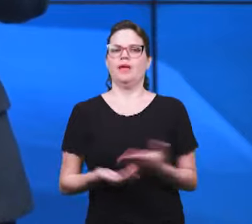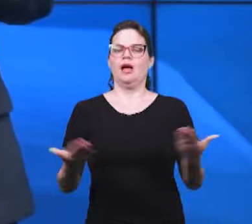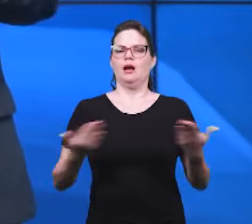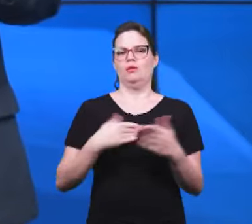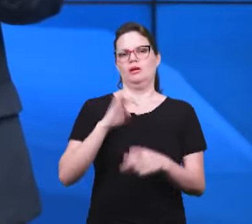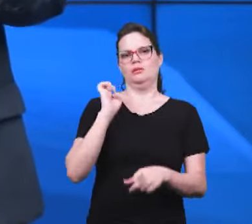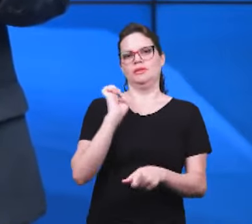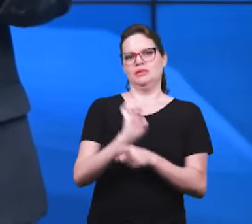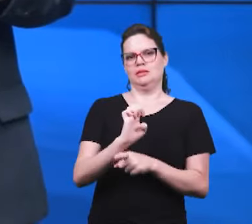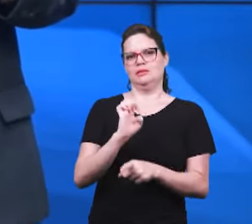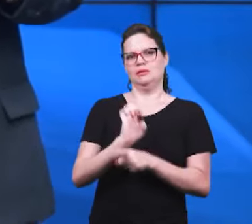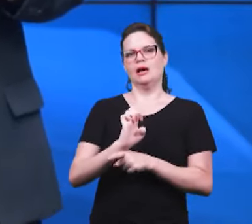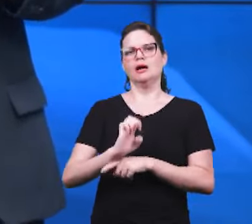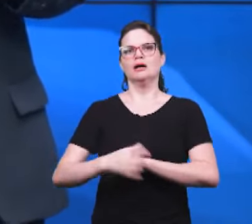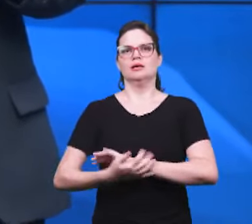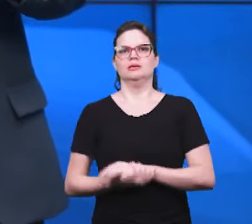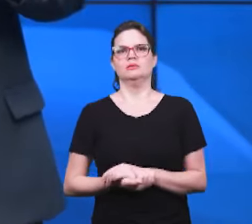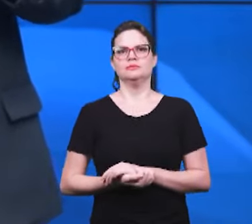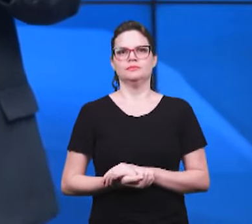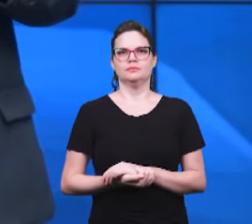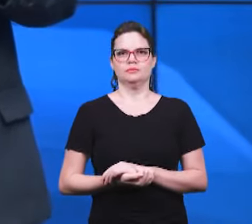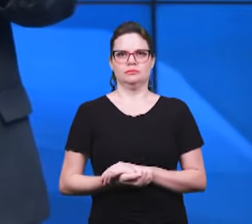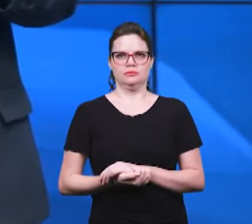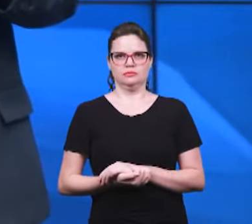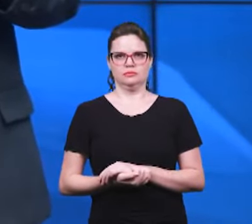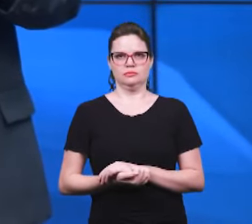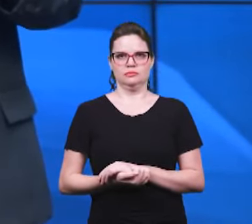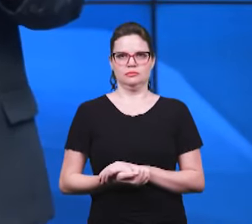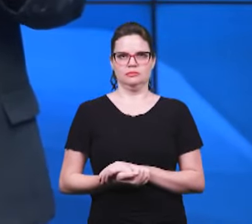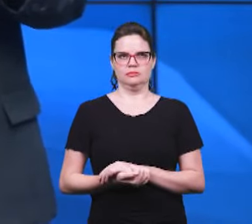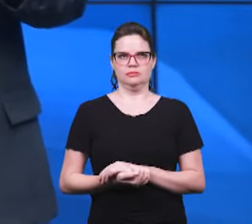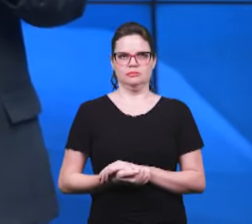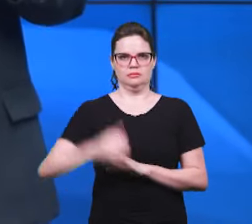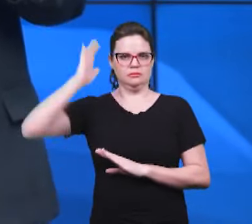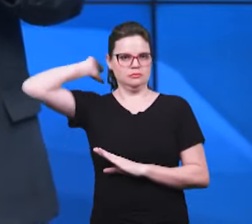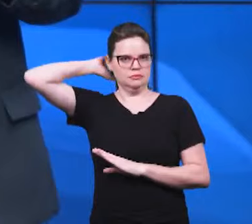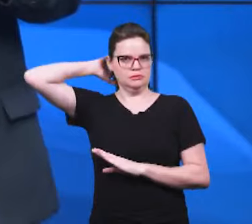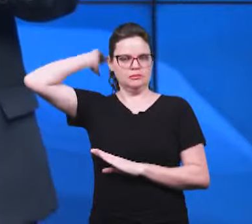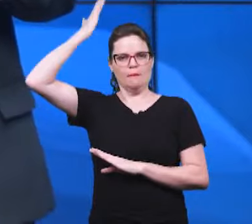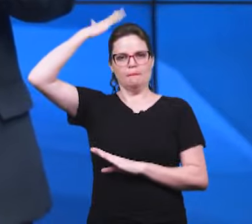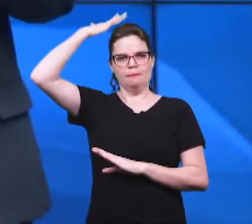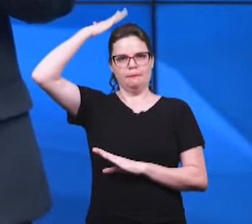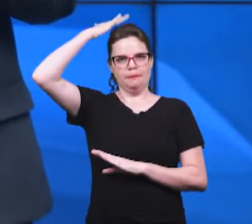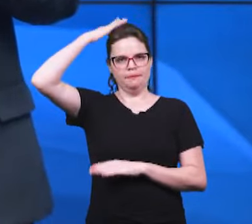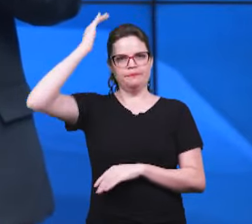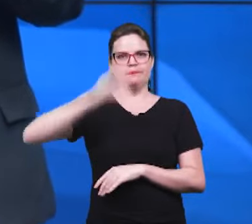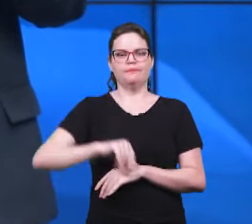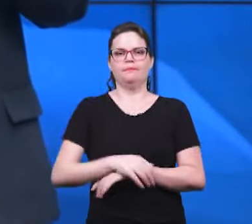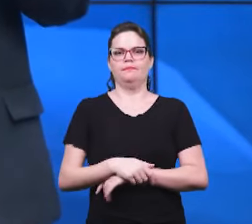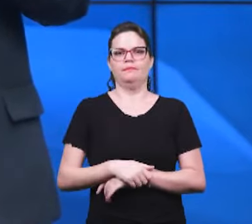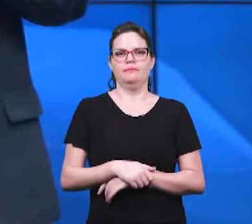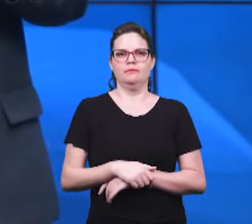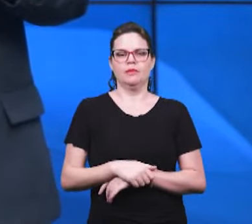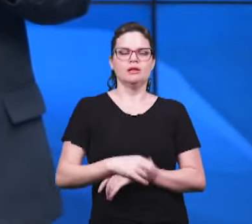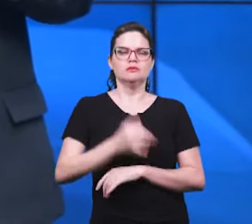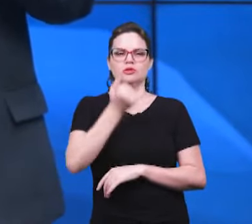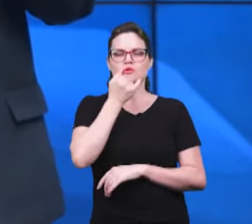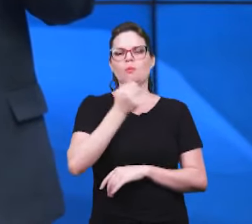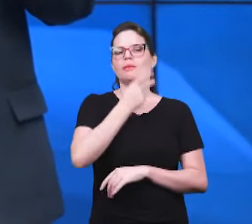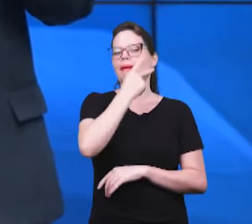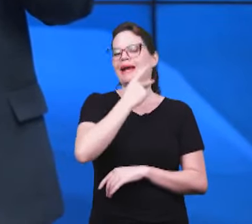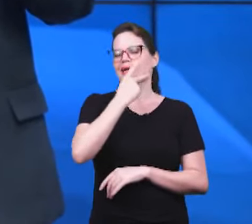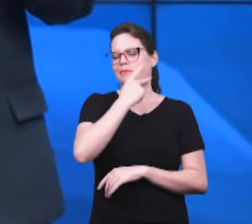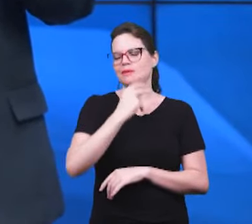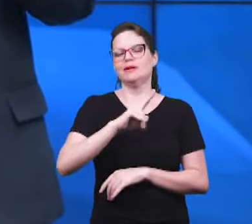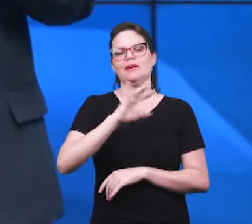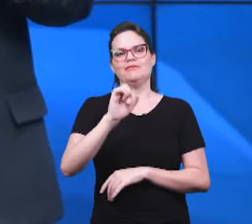estado da Paraíba. E lá no estado da Paraíba, quem vai nos dar a resposta vai ser a irmã Suzana. Irmã Suzana de Oliveira é do Grupo